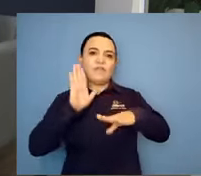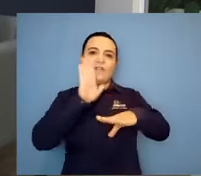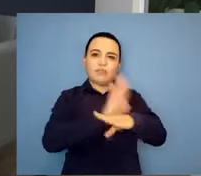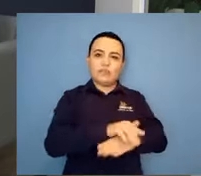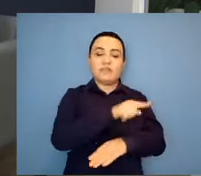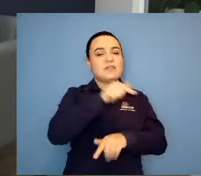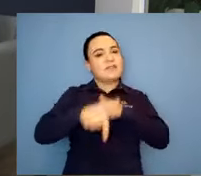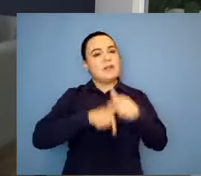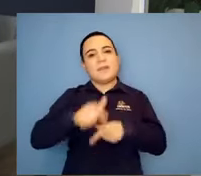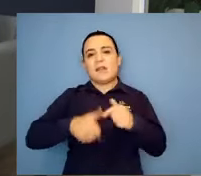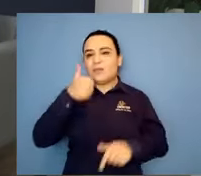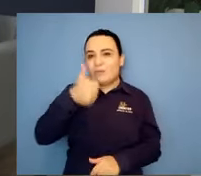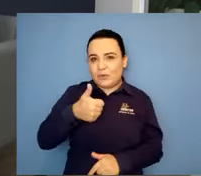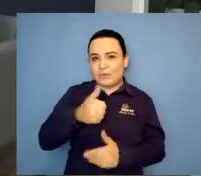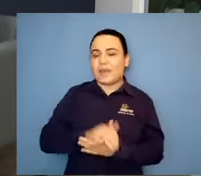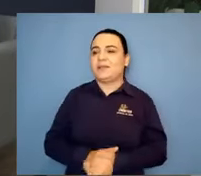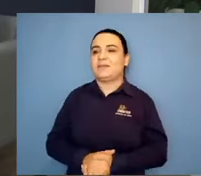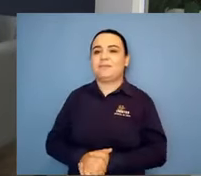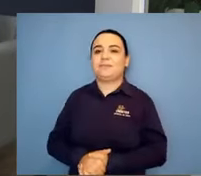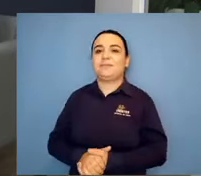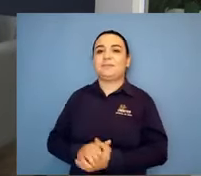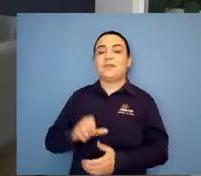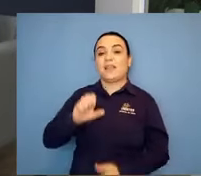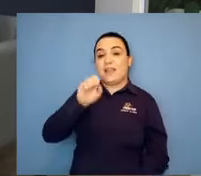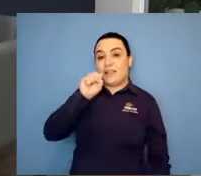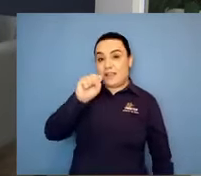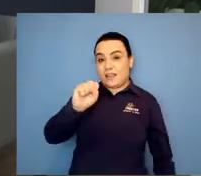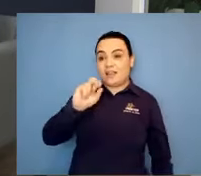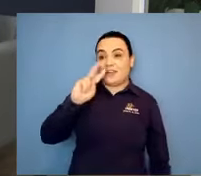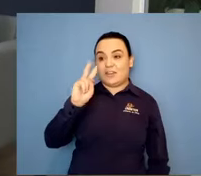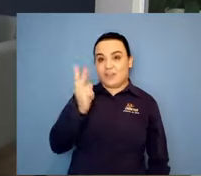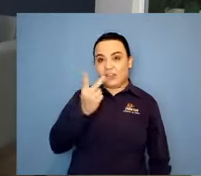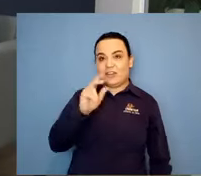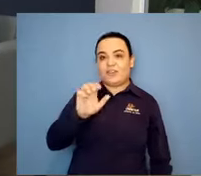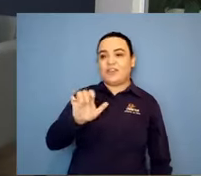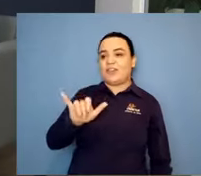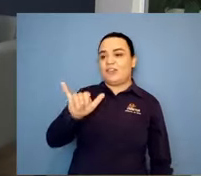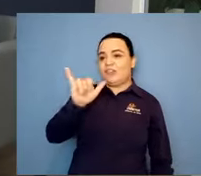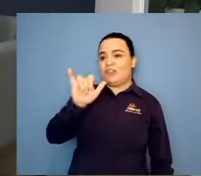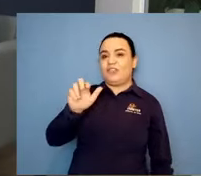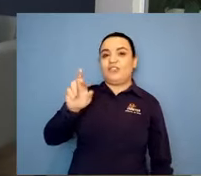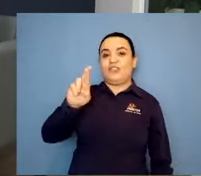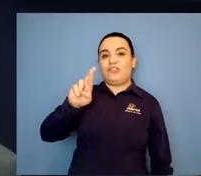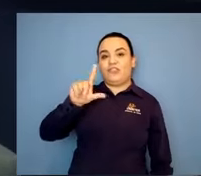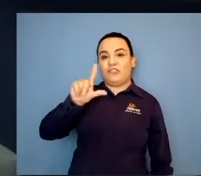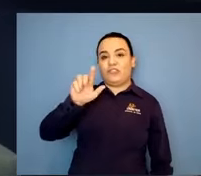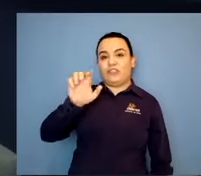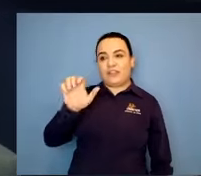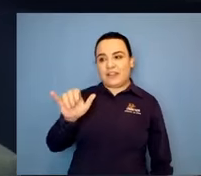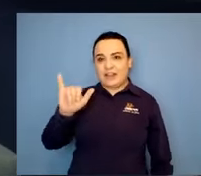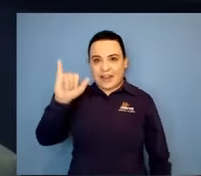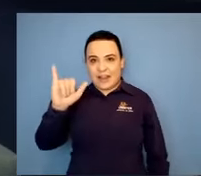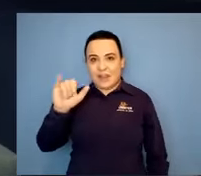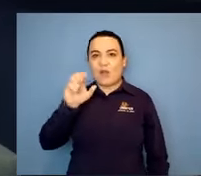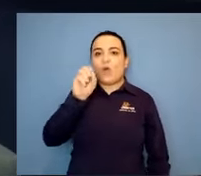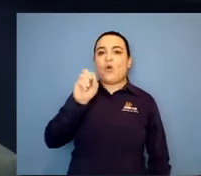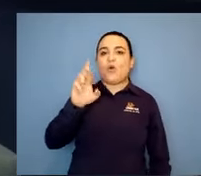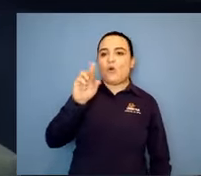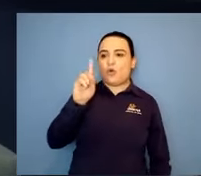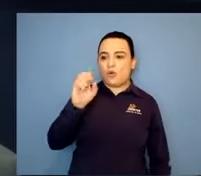e a Shirley Ordônio faz parte, junto comigo e outras associações. Nós fazemos parte da Aliança